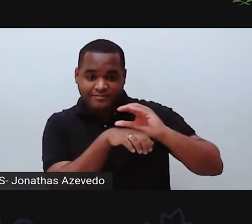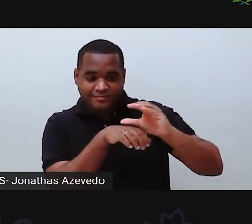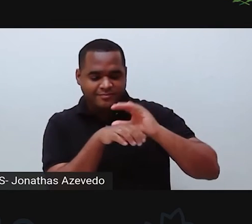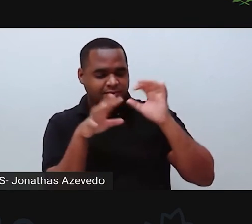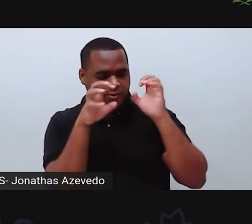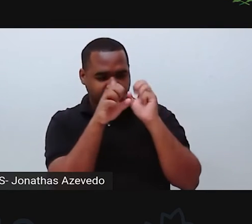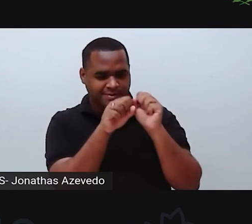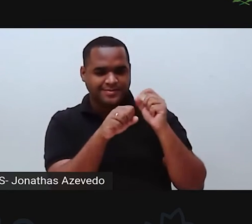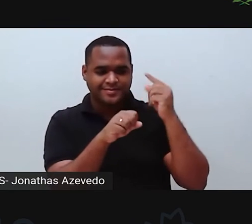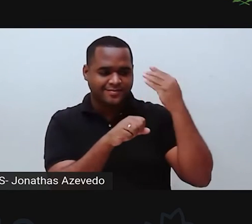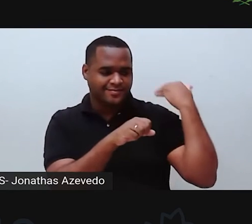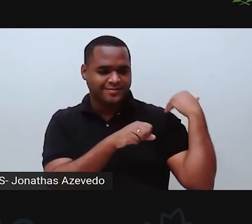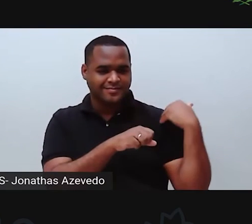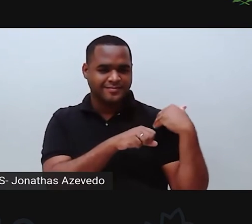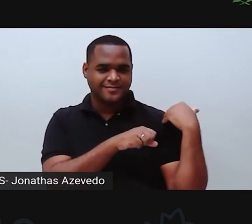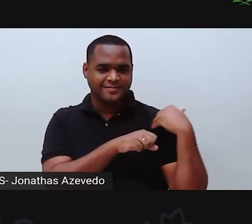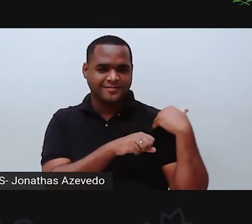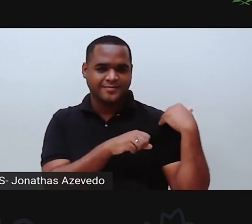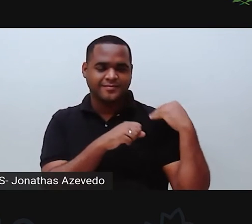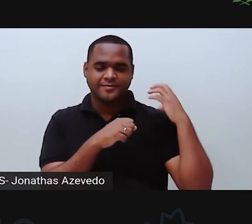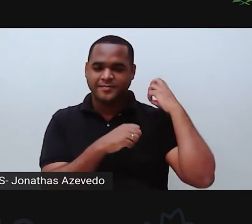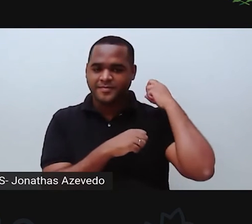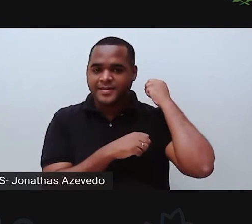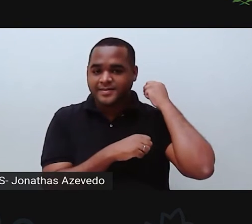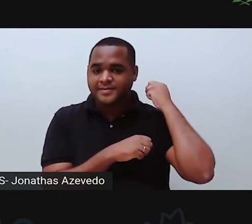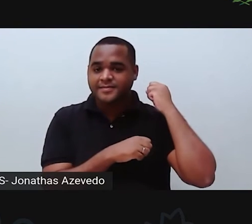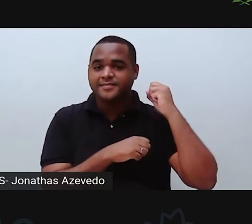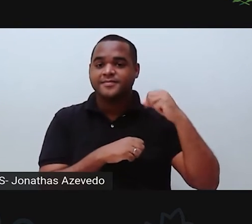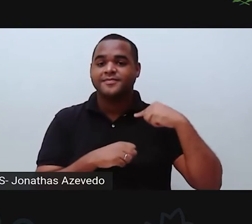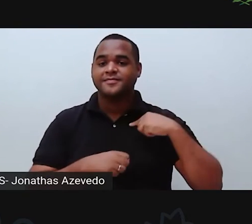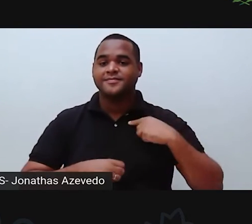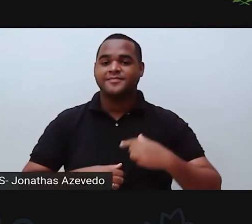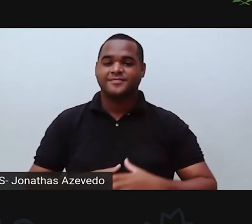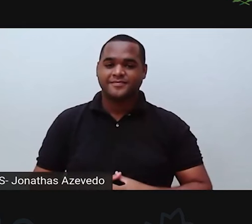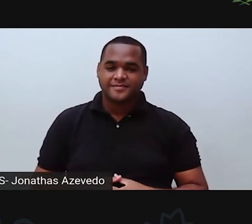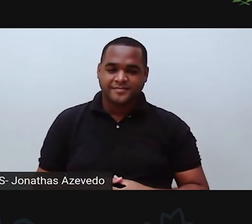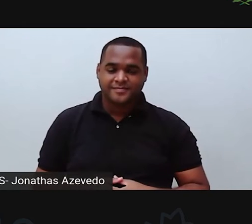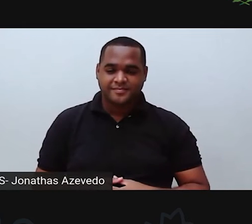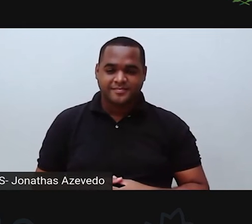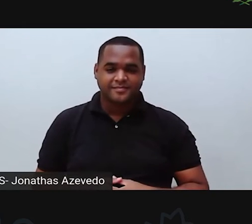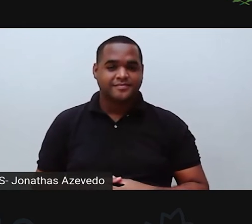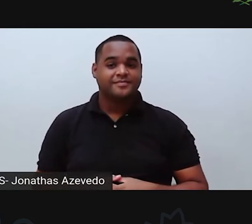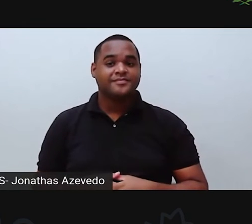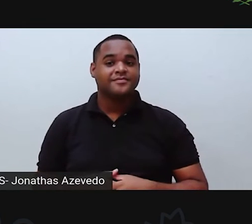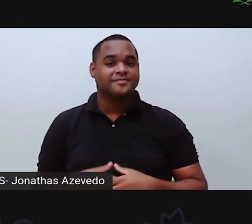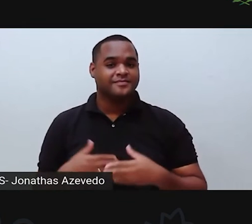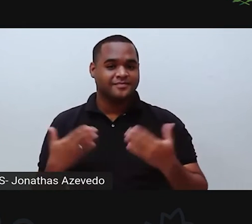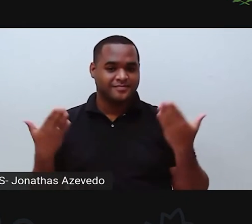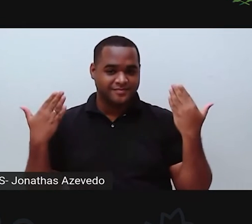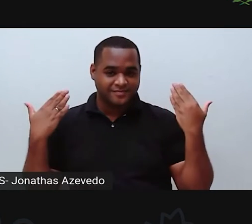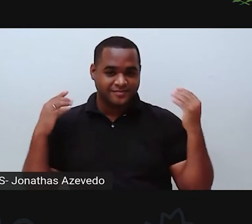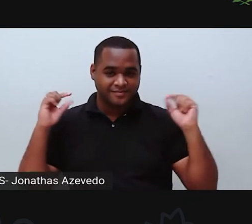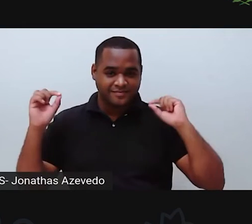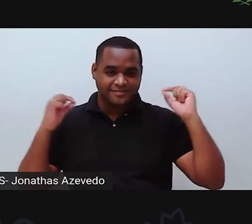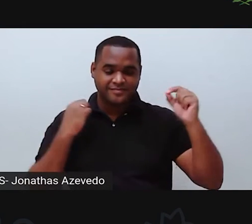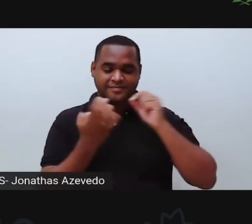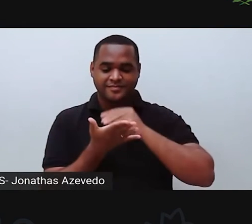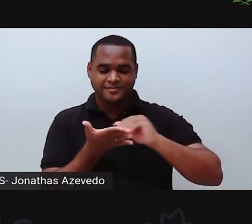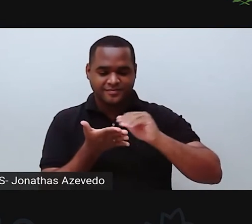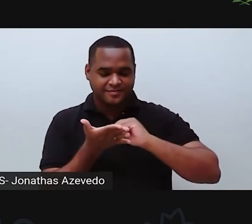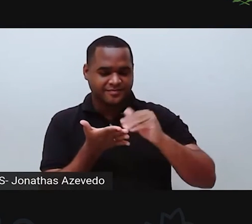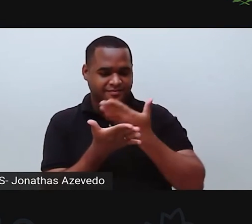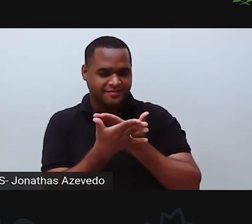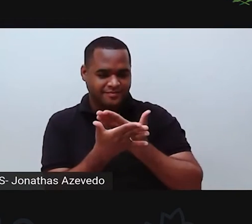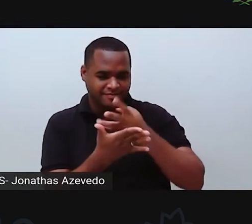escuros, eles estão parcialmente presos hoje, eles estão compridos, um pouquinho abaixo do ombro. Aqui atrás de mim tem o logo da Prefeitura